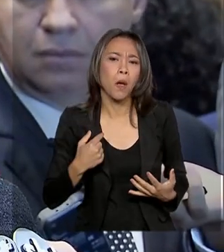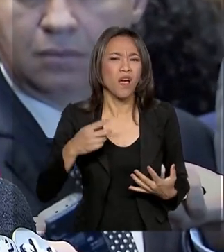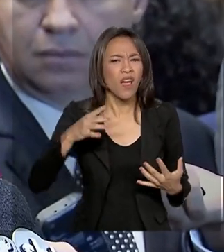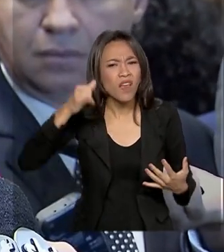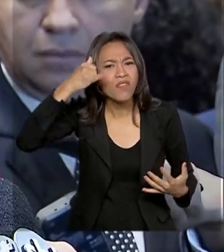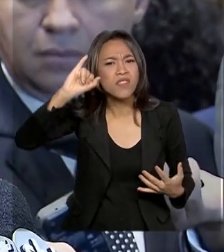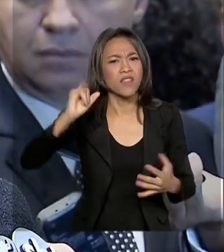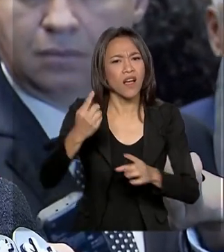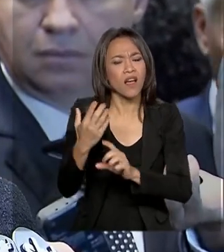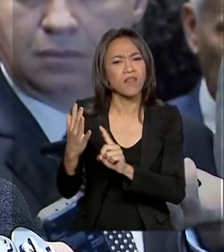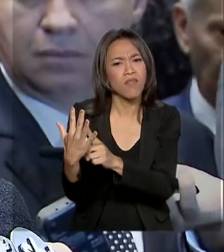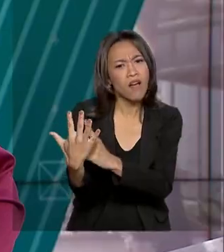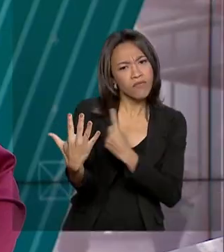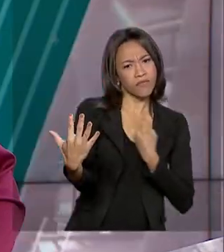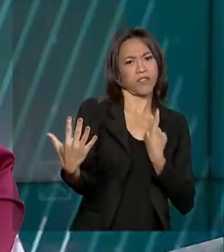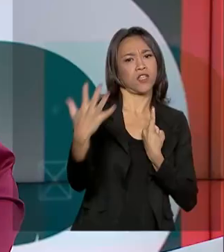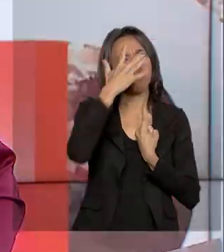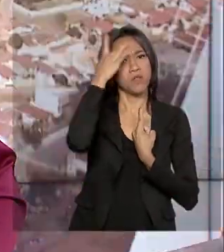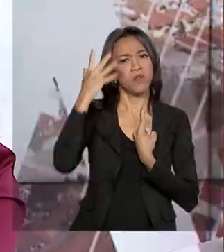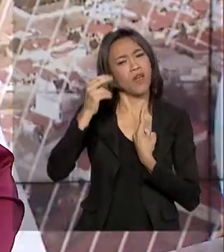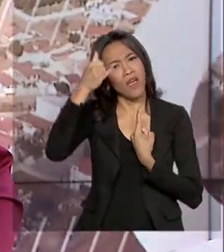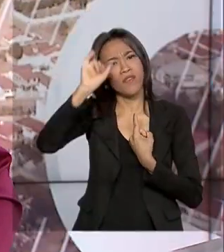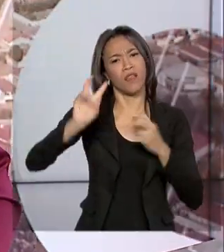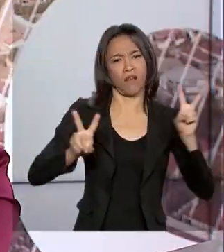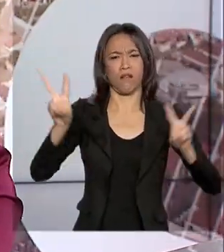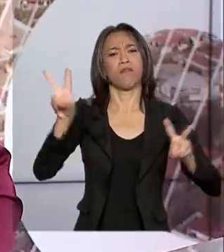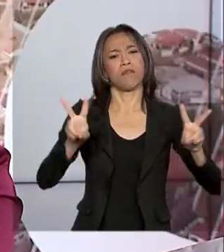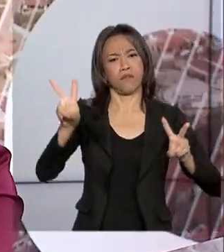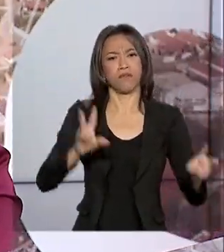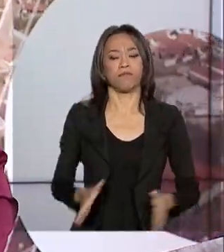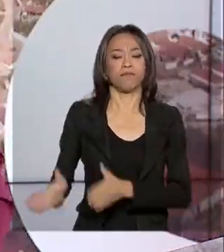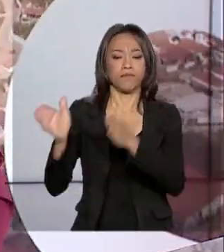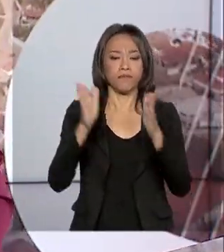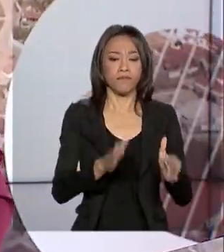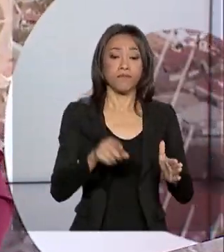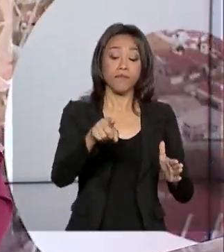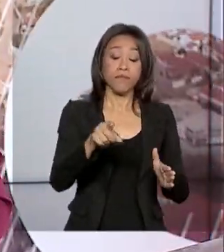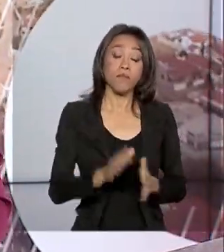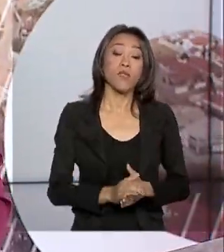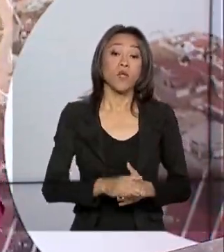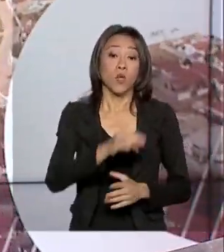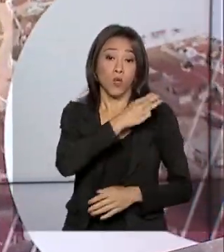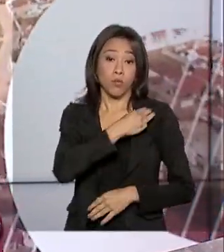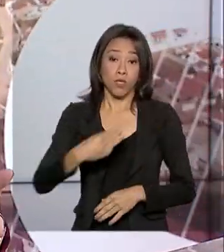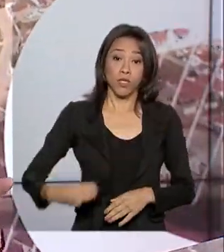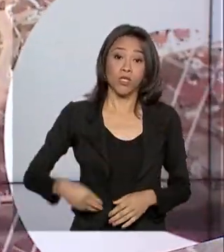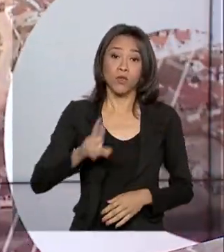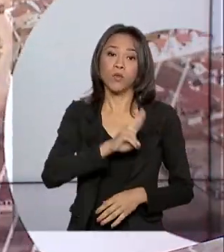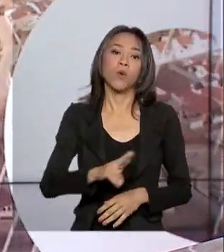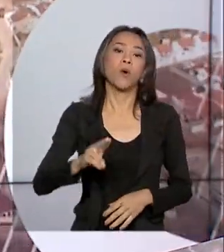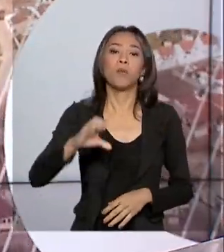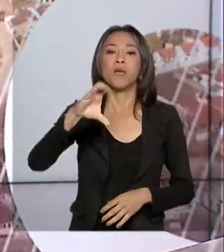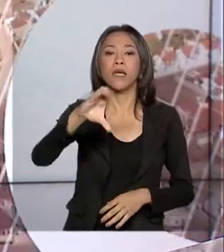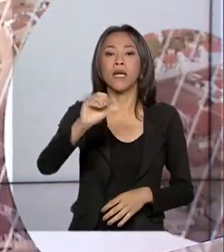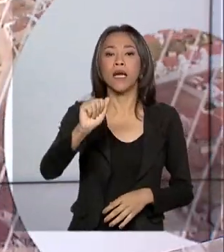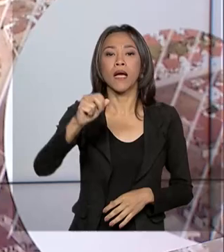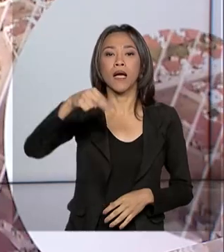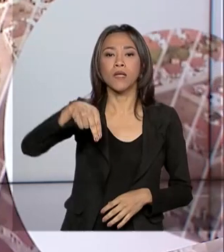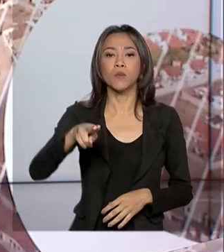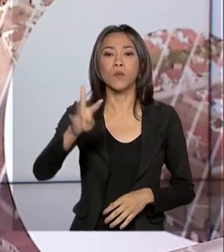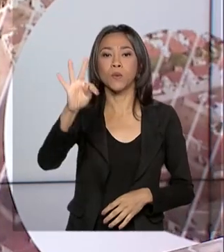aglomeração, evita o carnaval. Gustavo Canuto deixou o Ministério do Desenvolvimento Regional e assume a